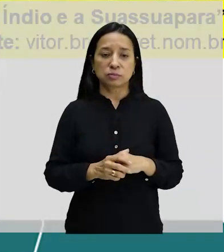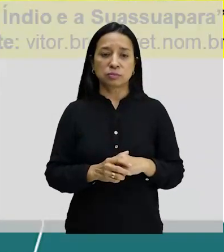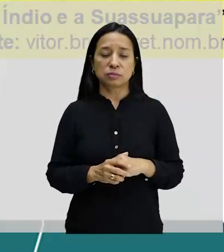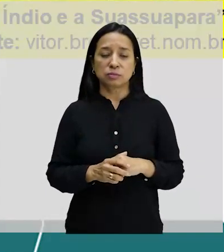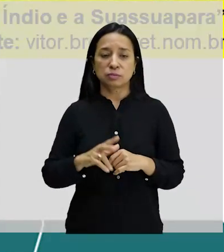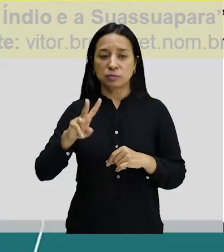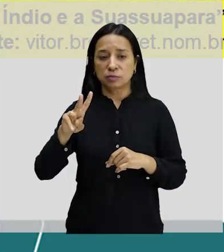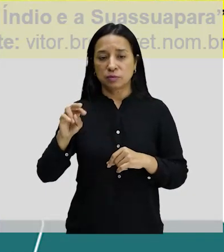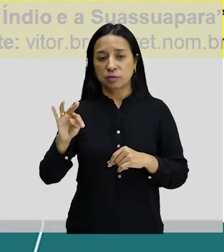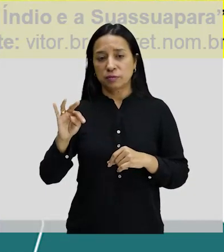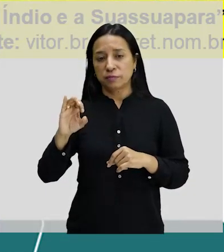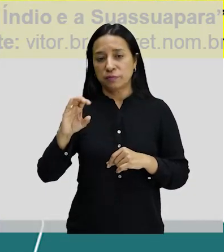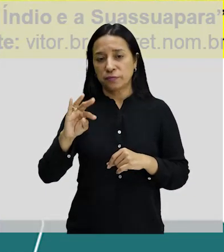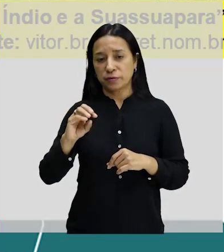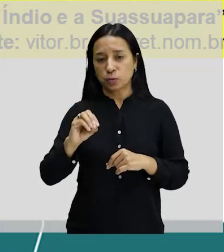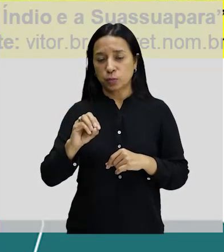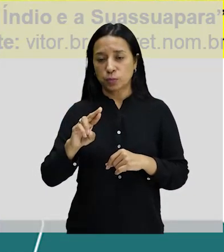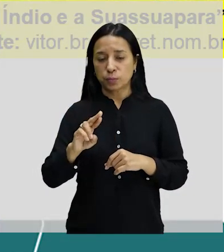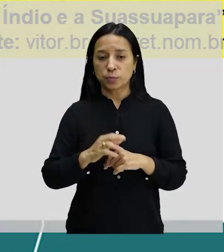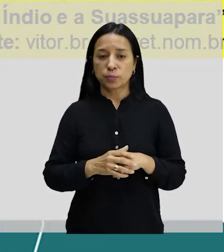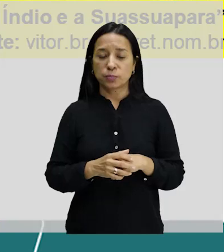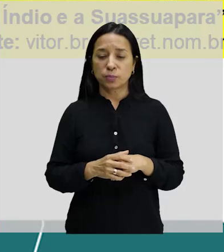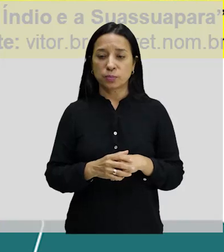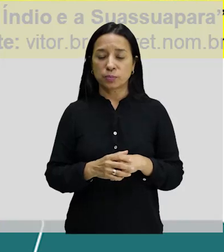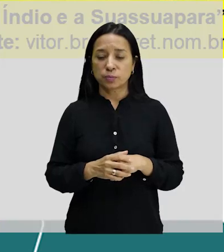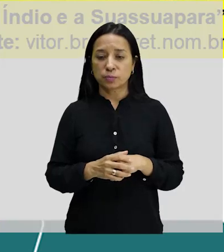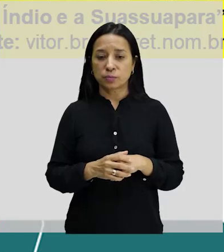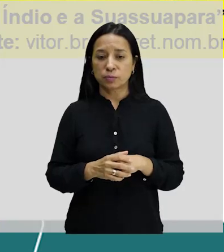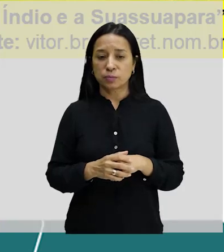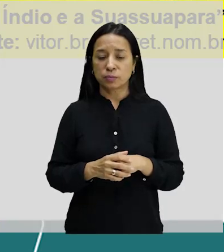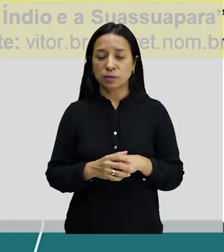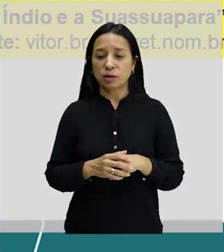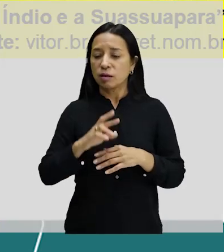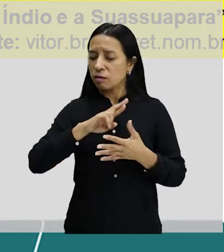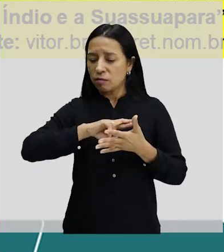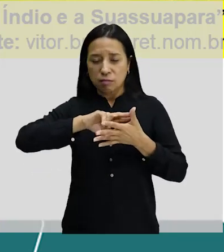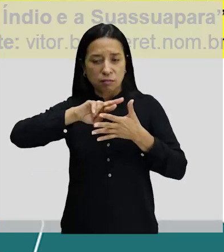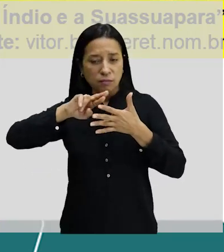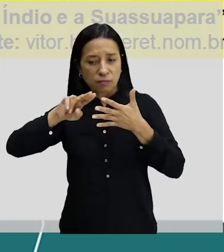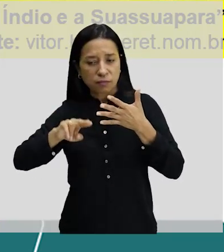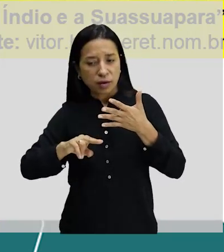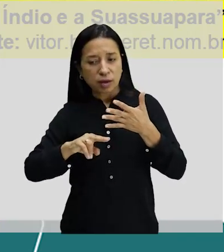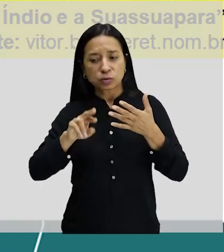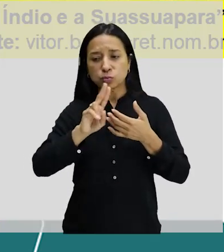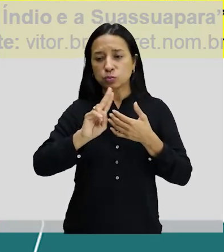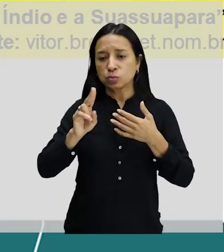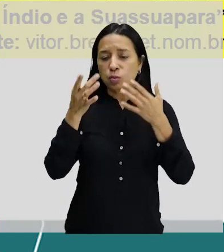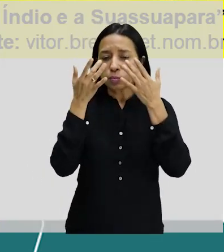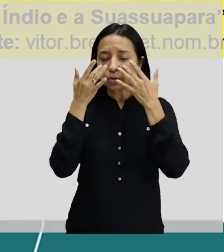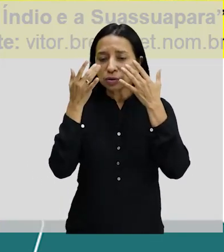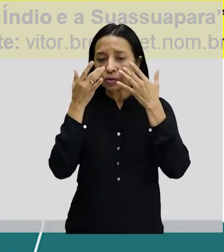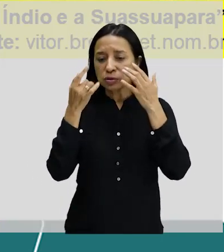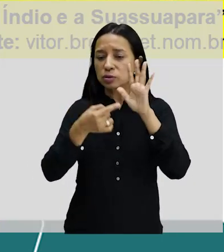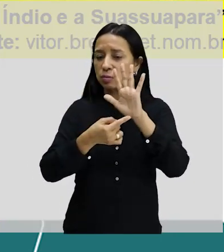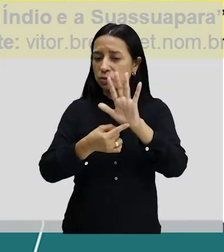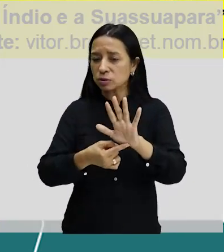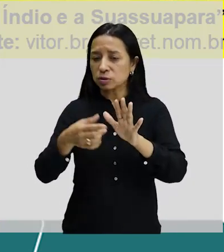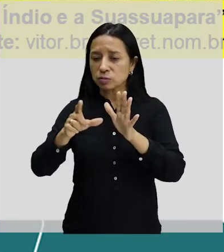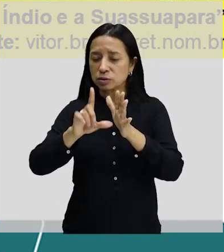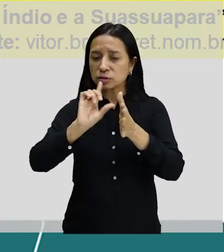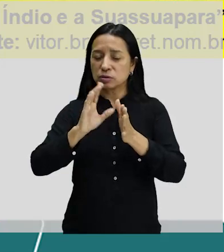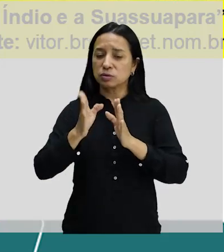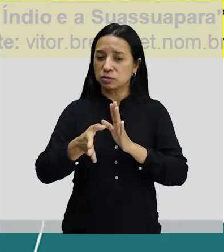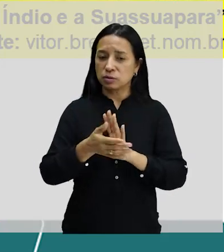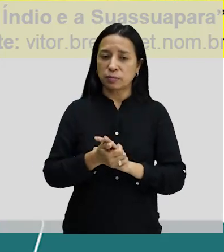Brecheret. Bom, falamos de Vicente do Rego Monteiro, falamos de Anitta Malfatti, de Cavalcante, de Cavalcante,